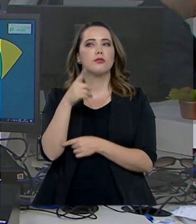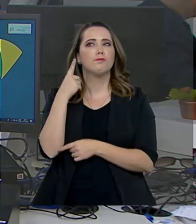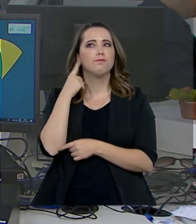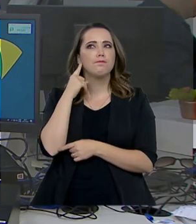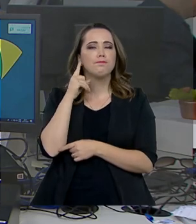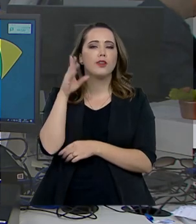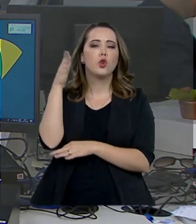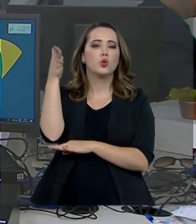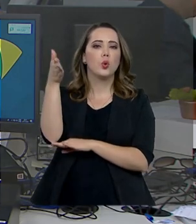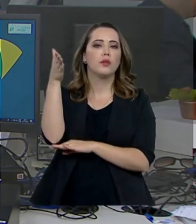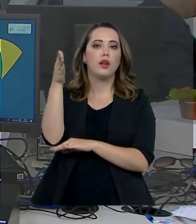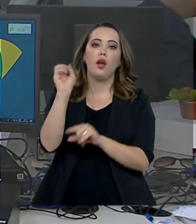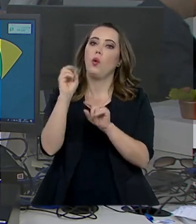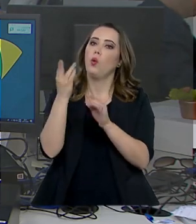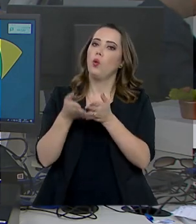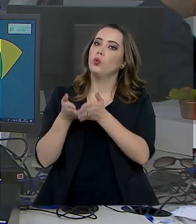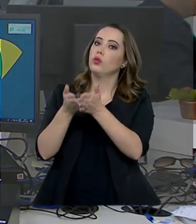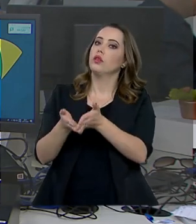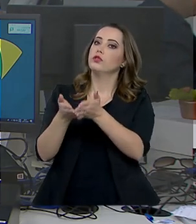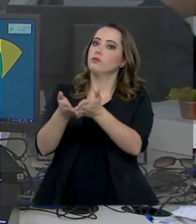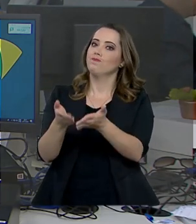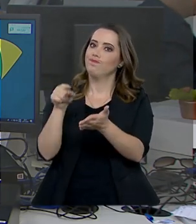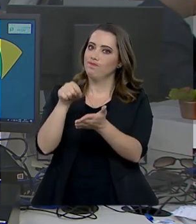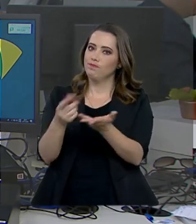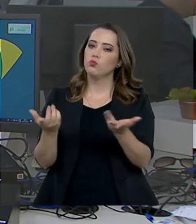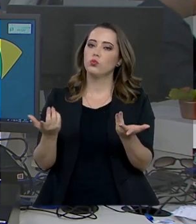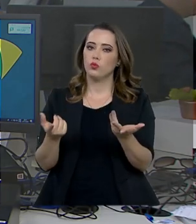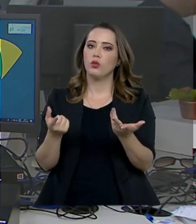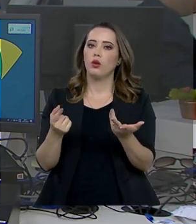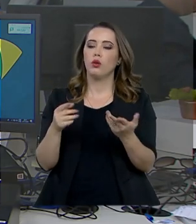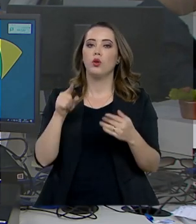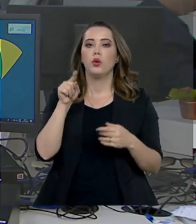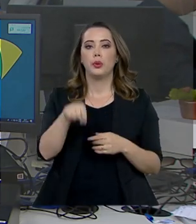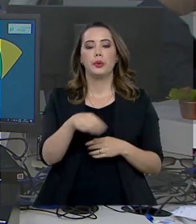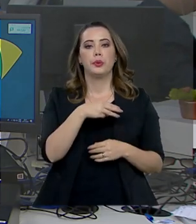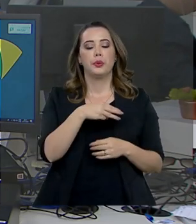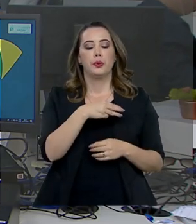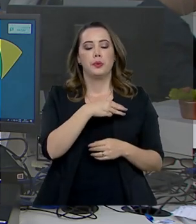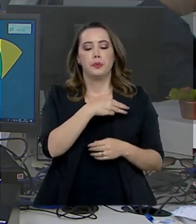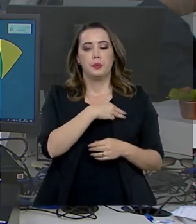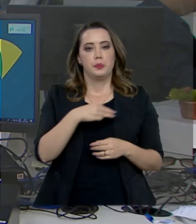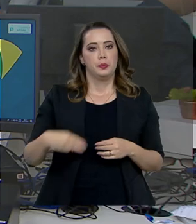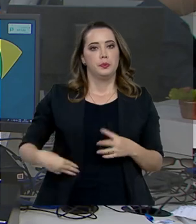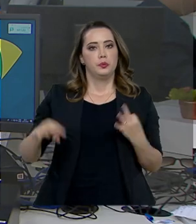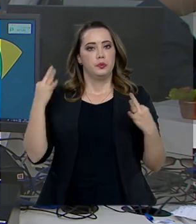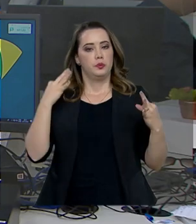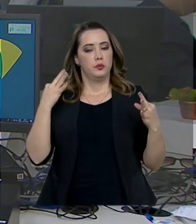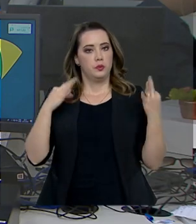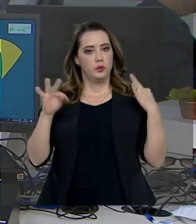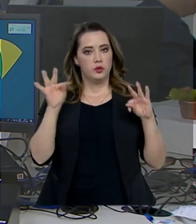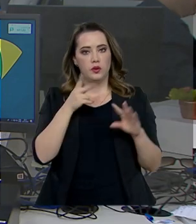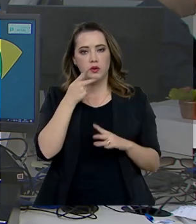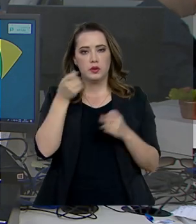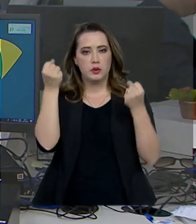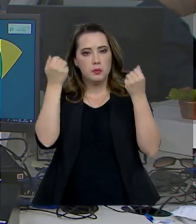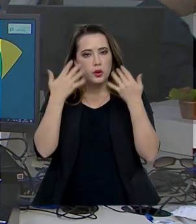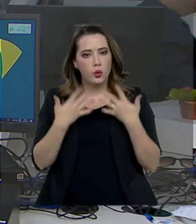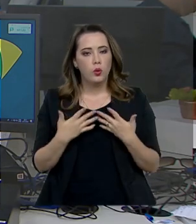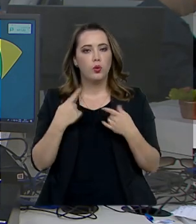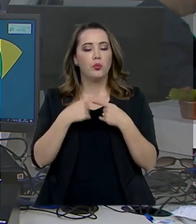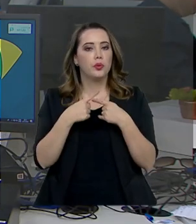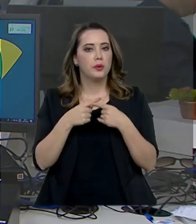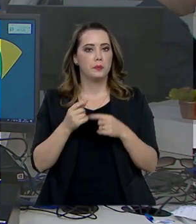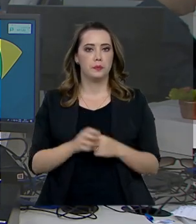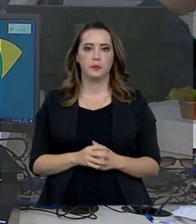de hotéis e cabines de navios. O ministro do Turismo, Marcelo Álvaro Antônio, explicou que a medida corrige uma